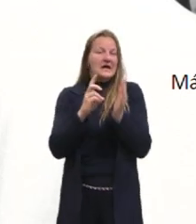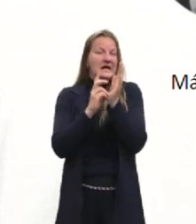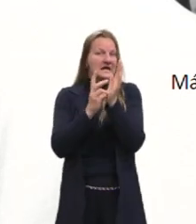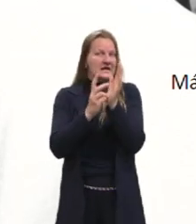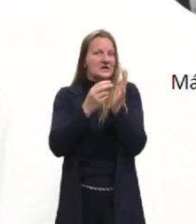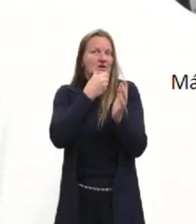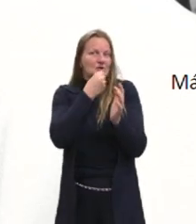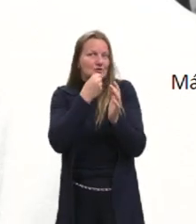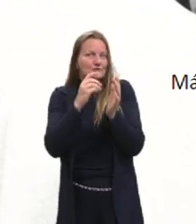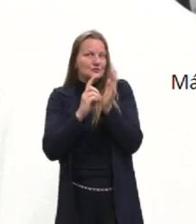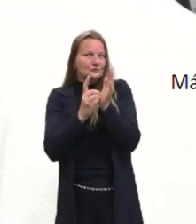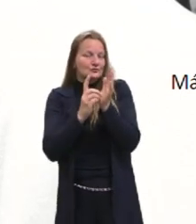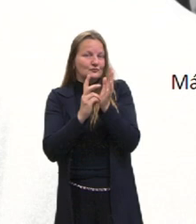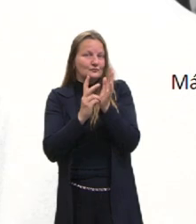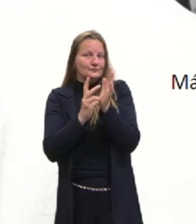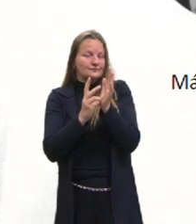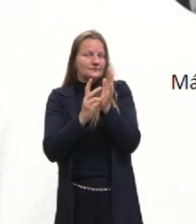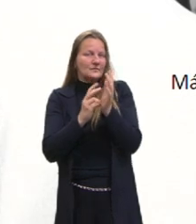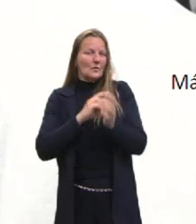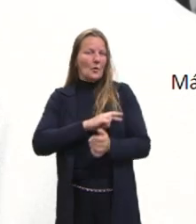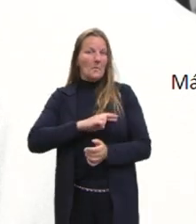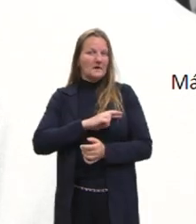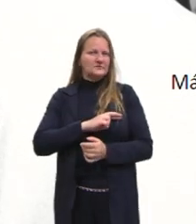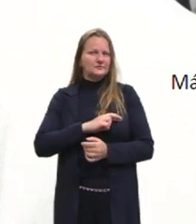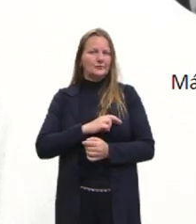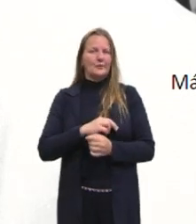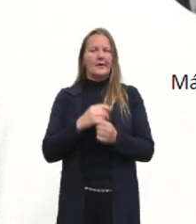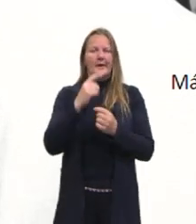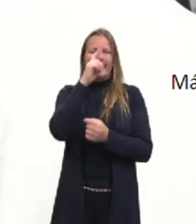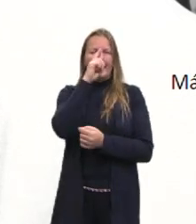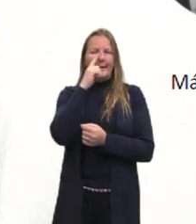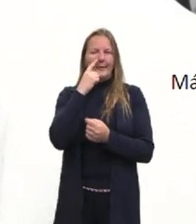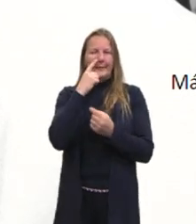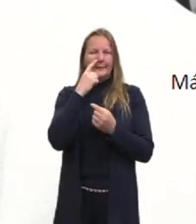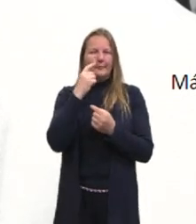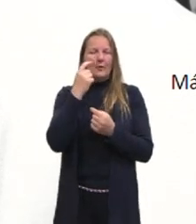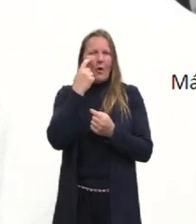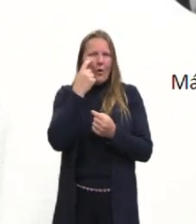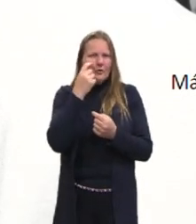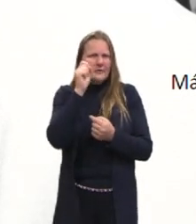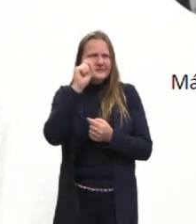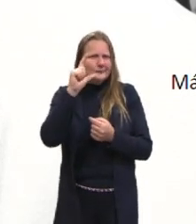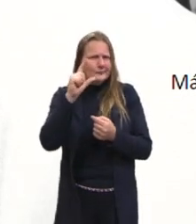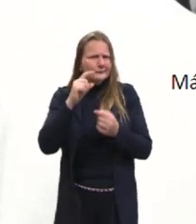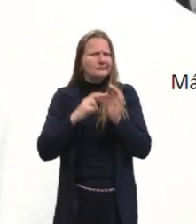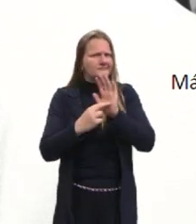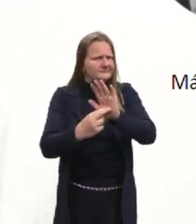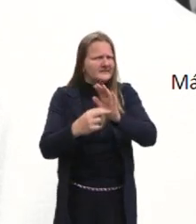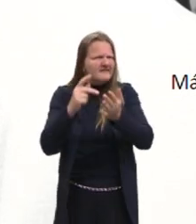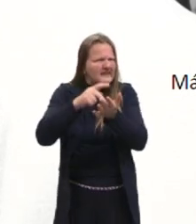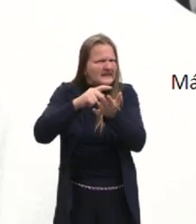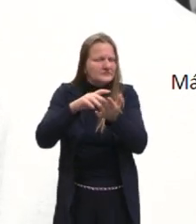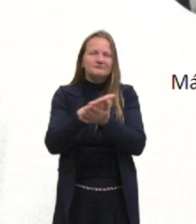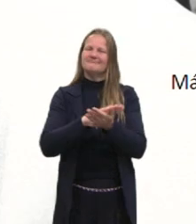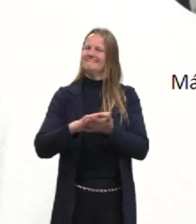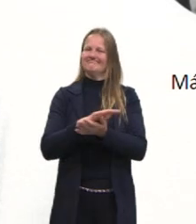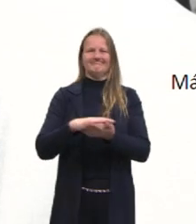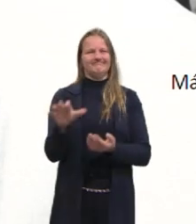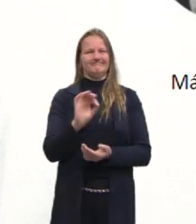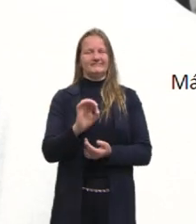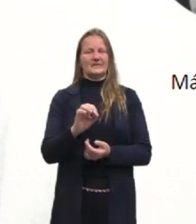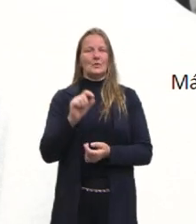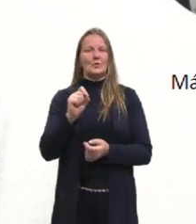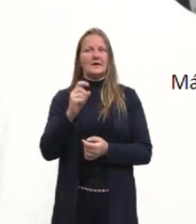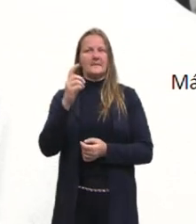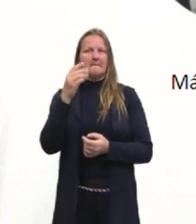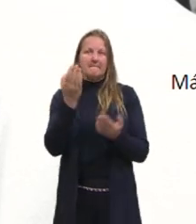azuis. Podemos pegar vários atores da televisão para ser, para representar esse indígena. O que o Mário de